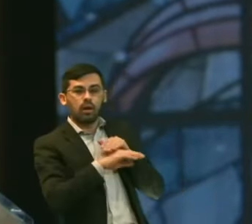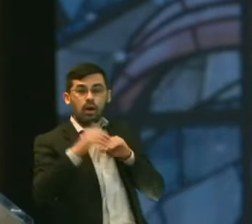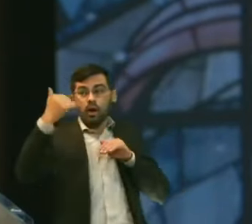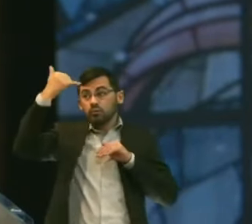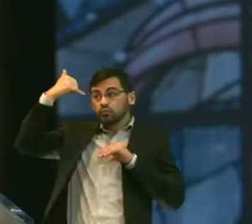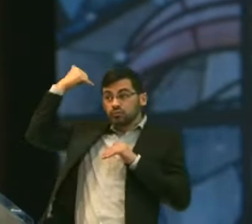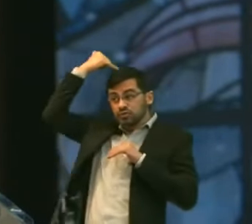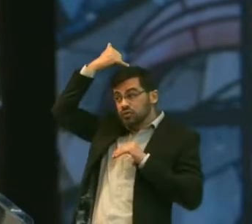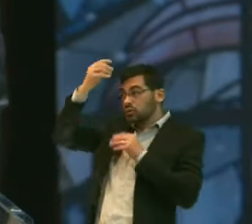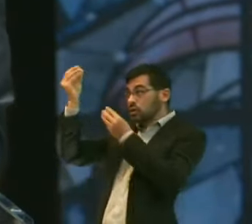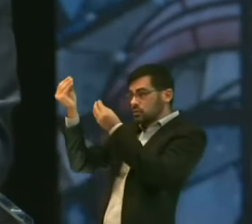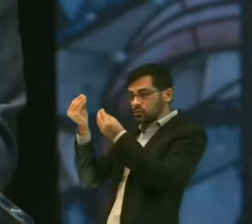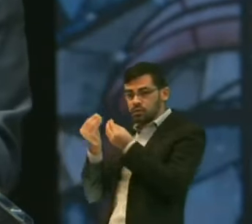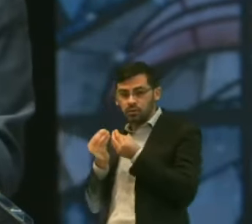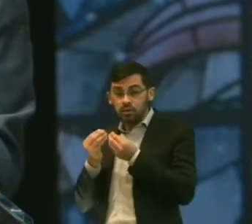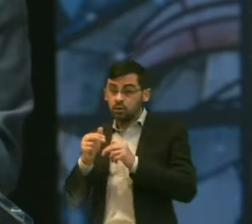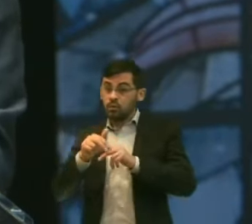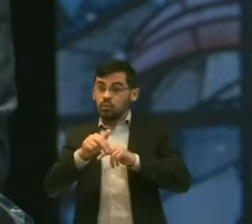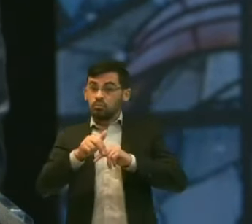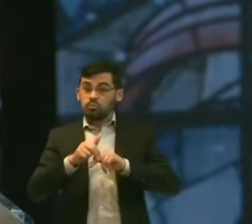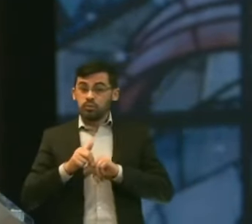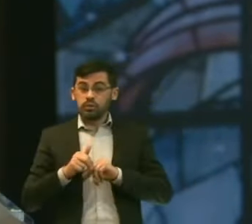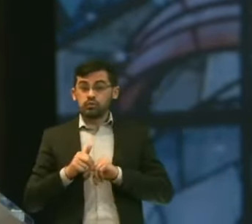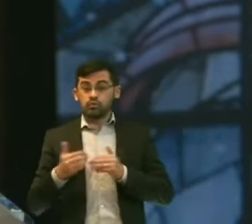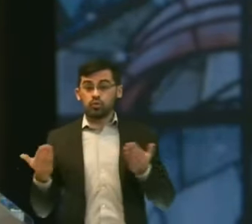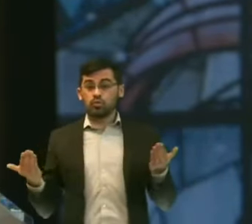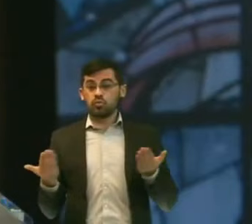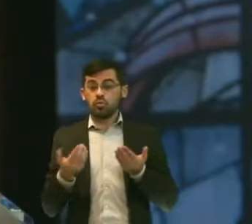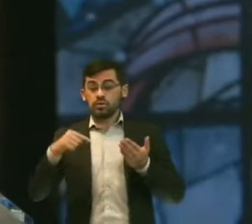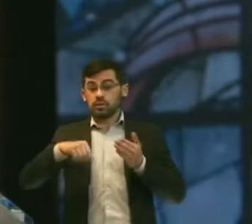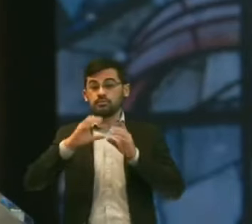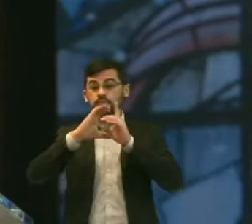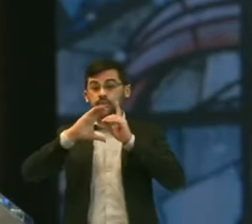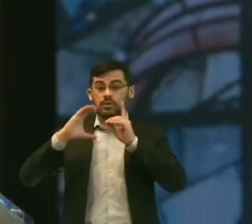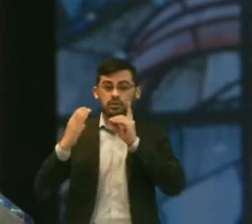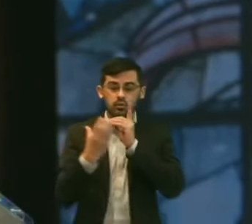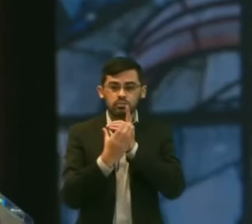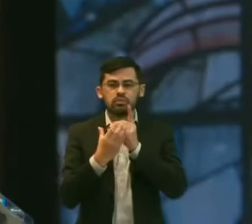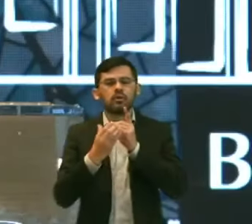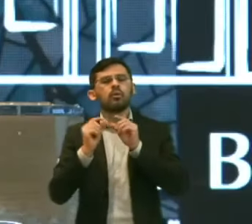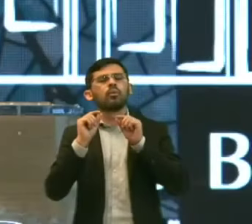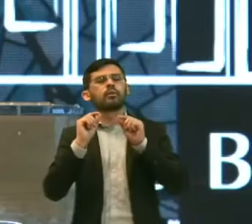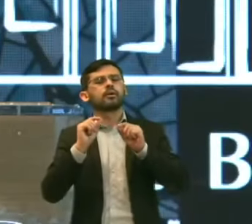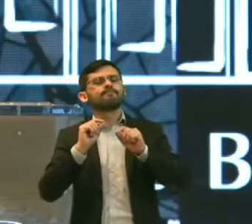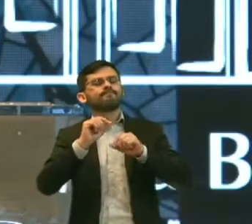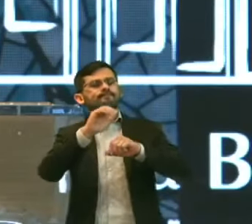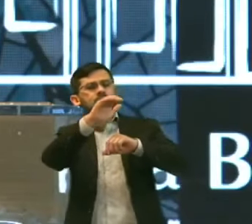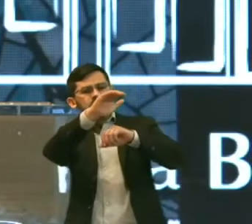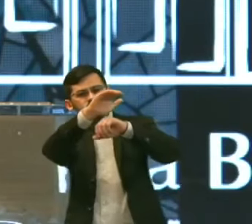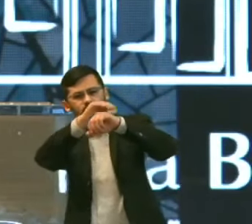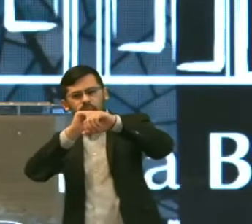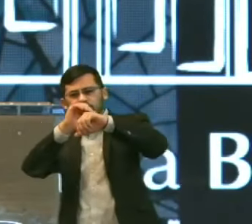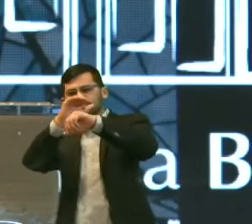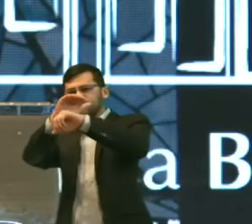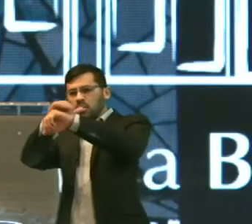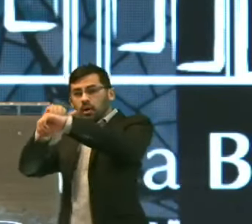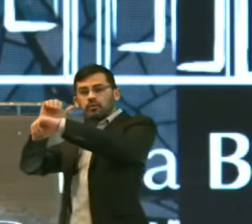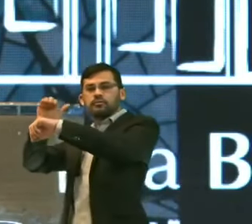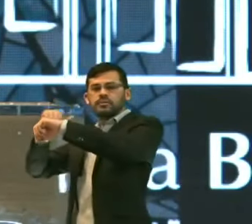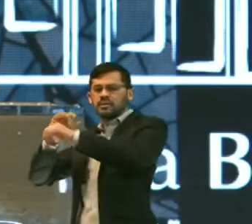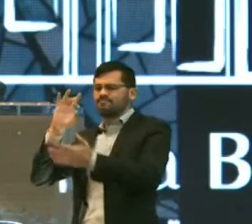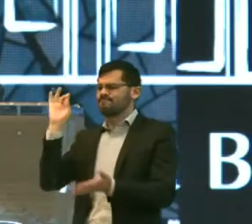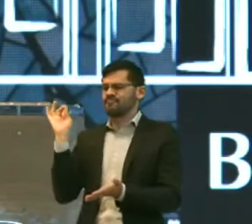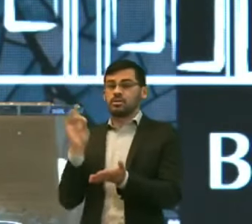Senhor Por isso eu vim aqui hoje Para convocar você A